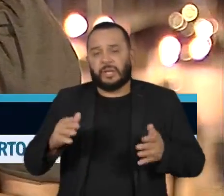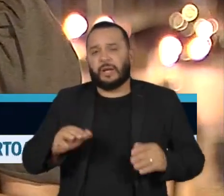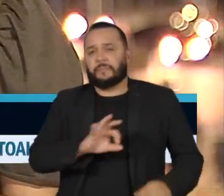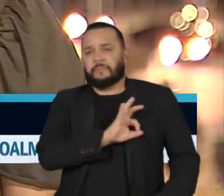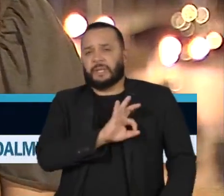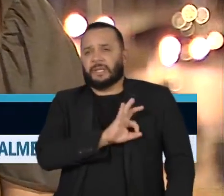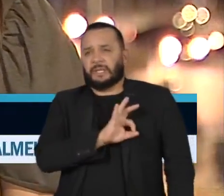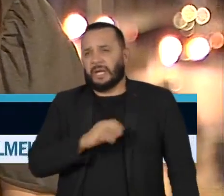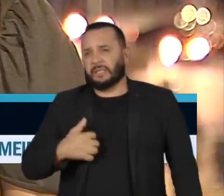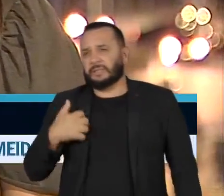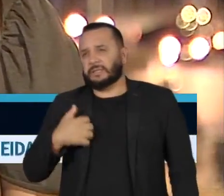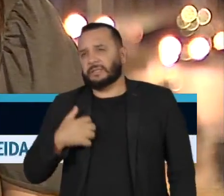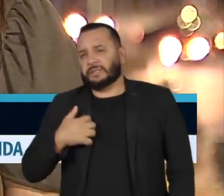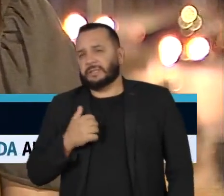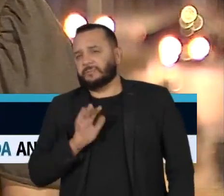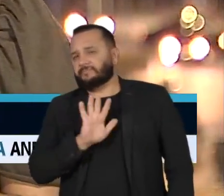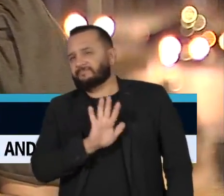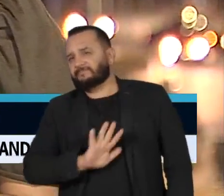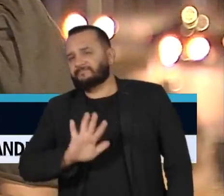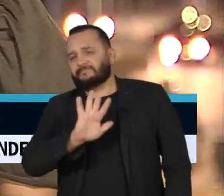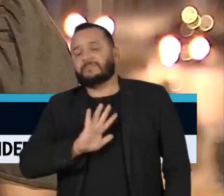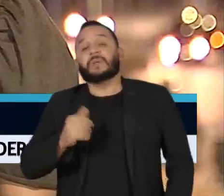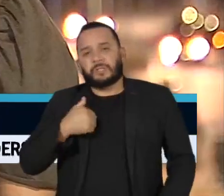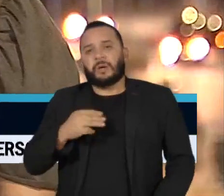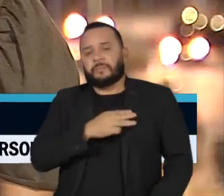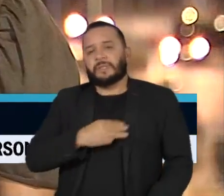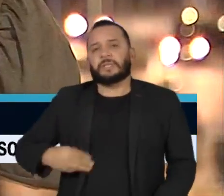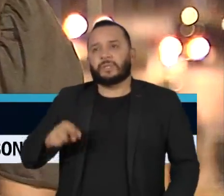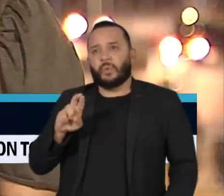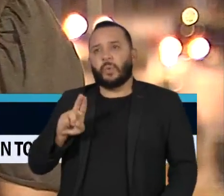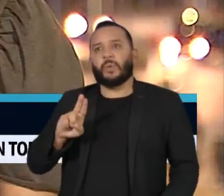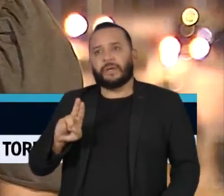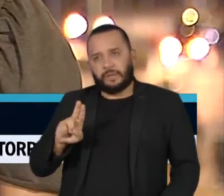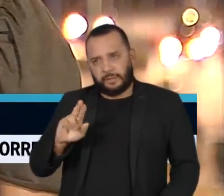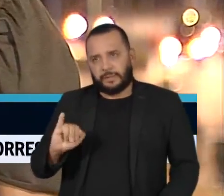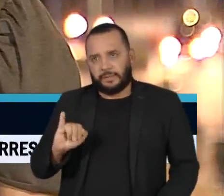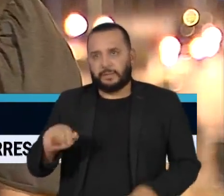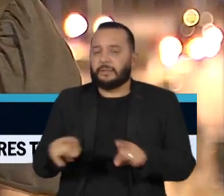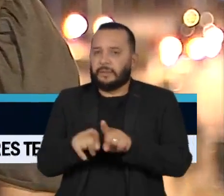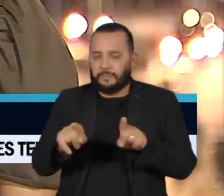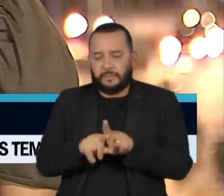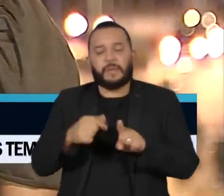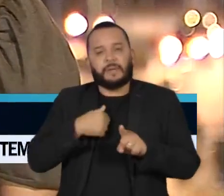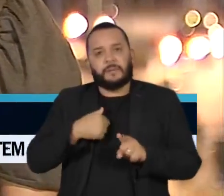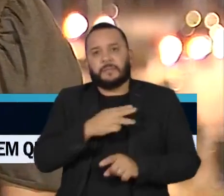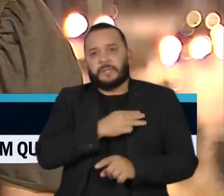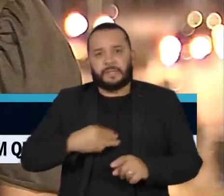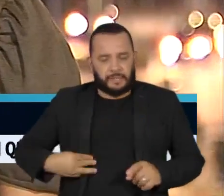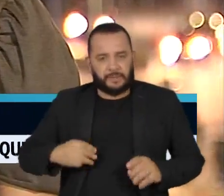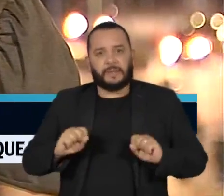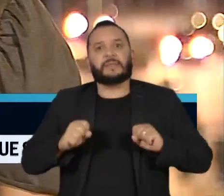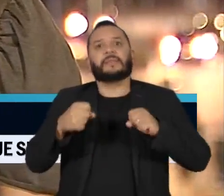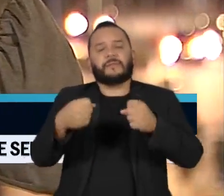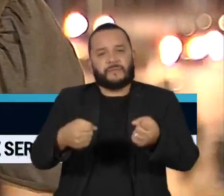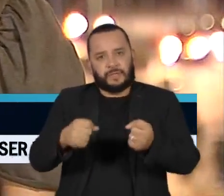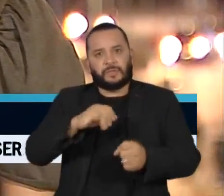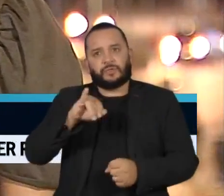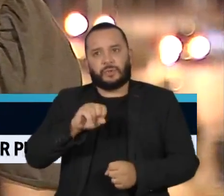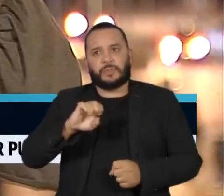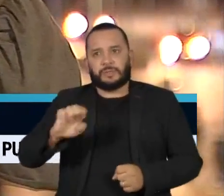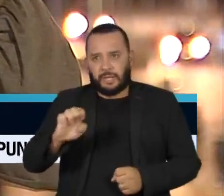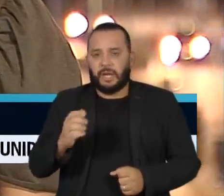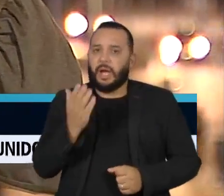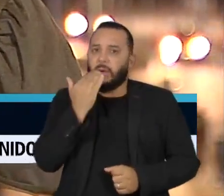ministros da Casa Civil, Rui Costa, e da Defesa, José Múcio, almoçaram hoje com comandantes das Forças Armadas